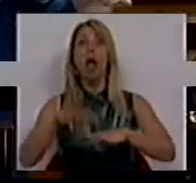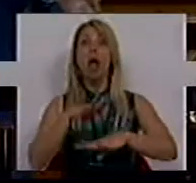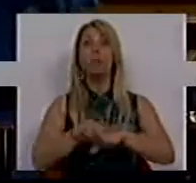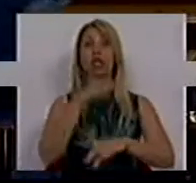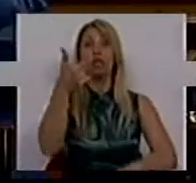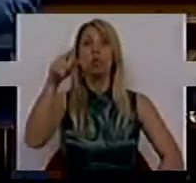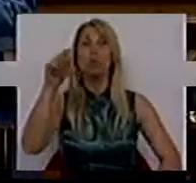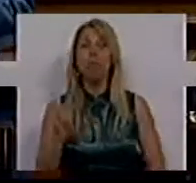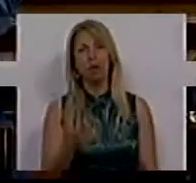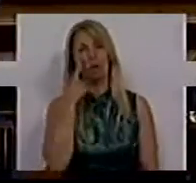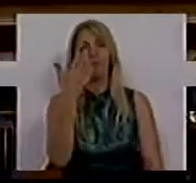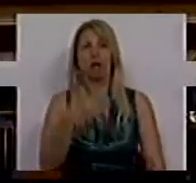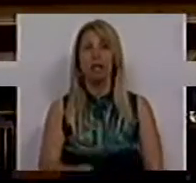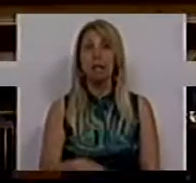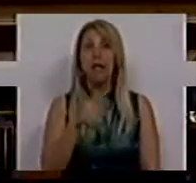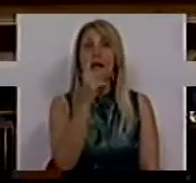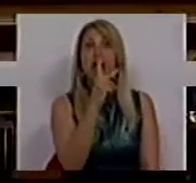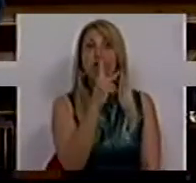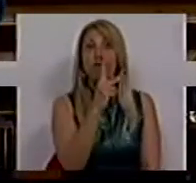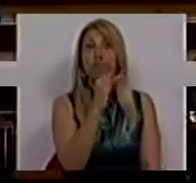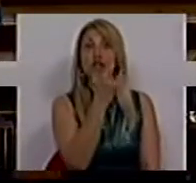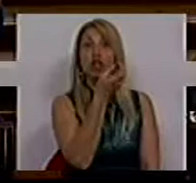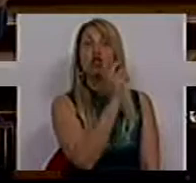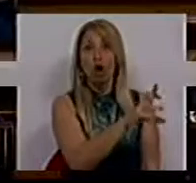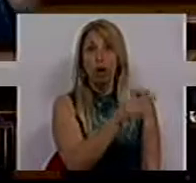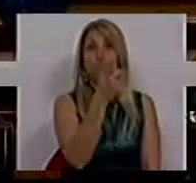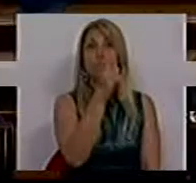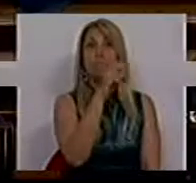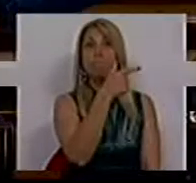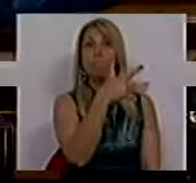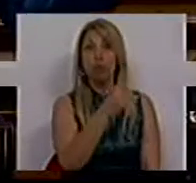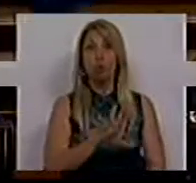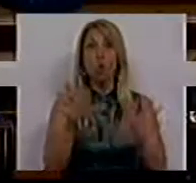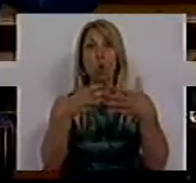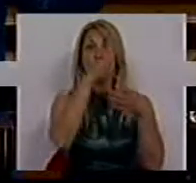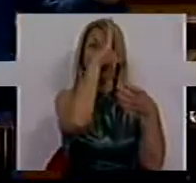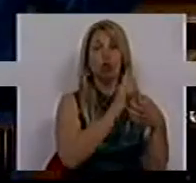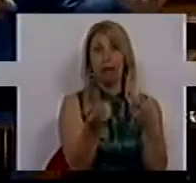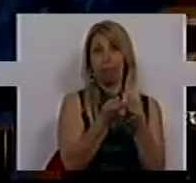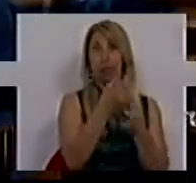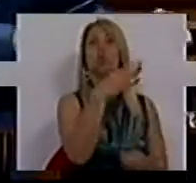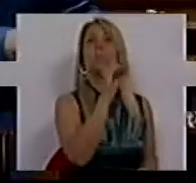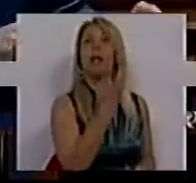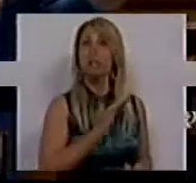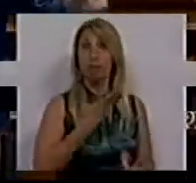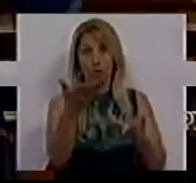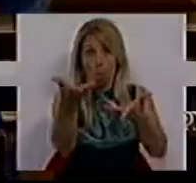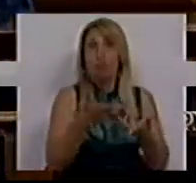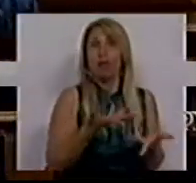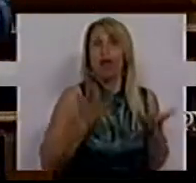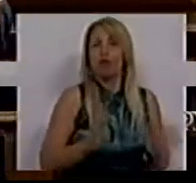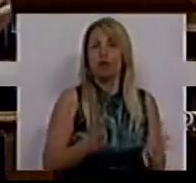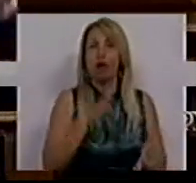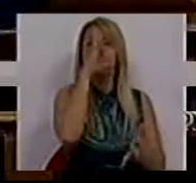Veja-se, Vítor Bento passa do Conselho de Estado próximo do PSD, até foi convidado para Ministro das Defensas deste Governo,